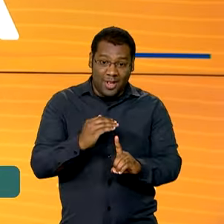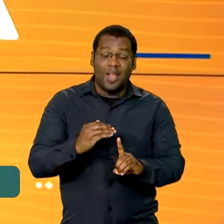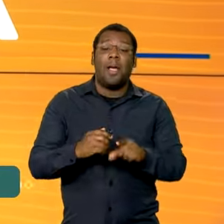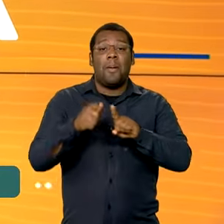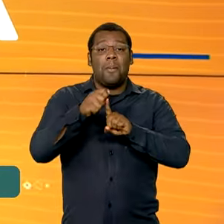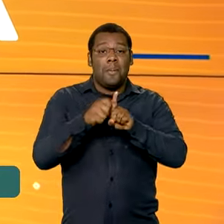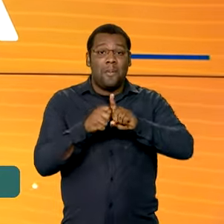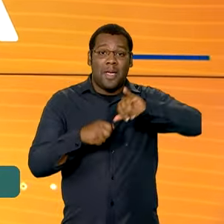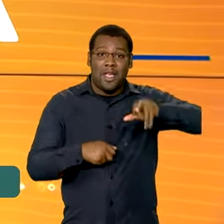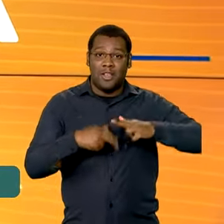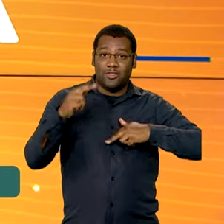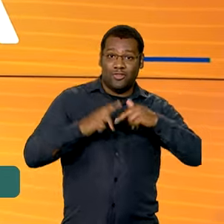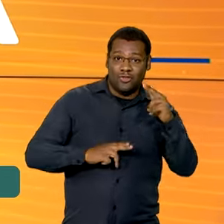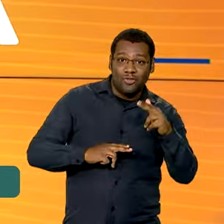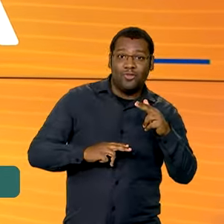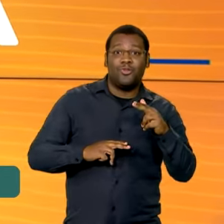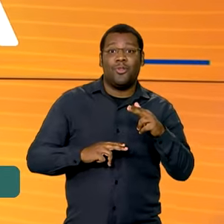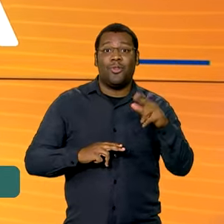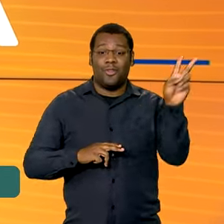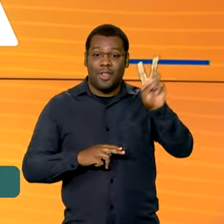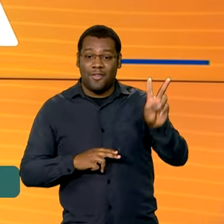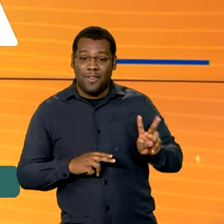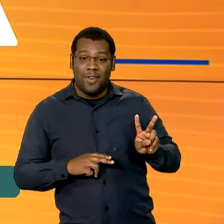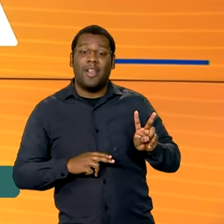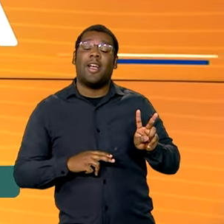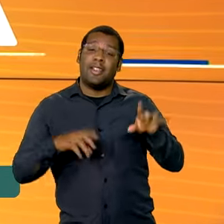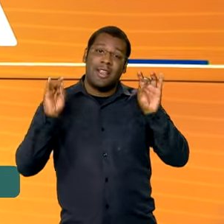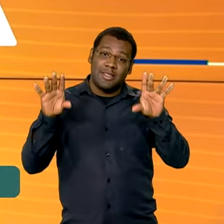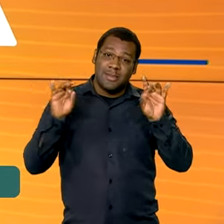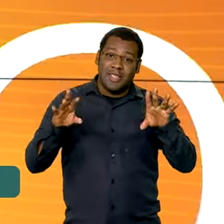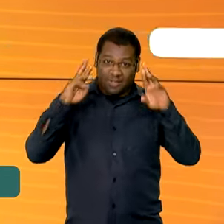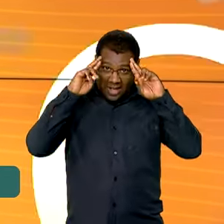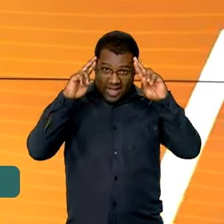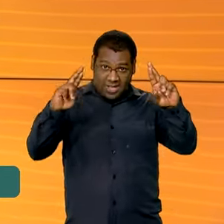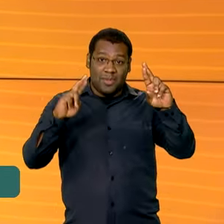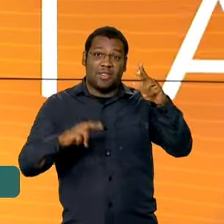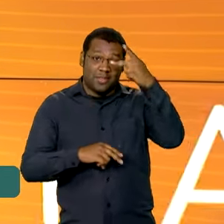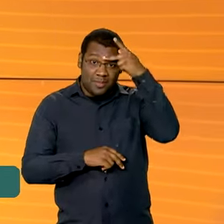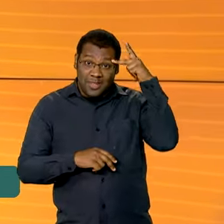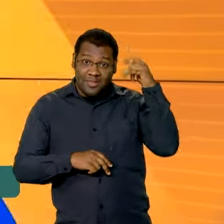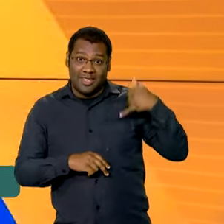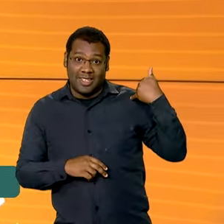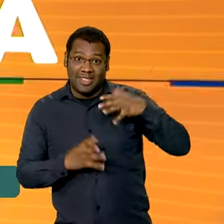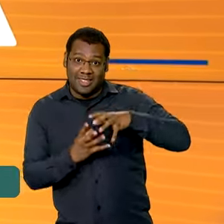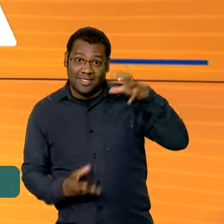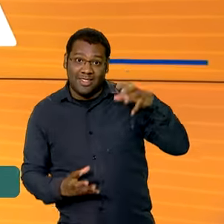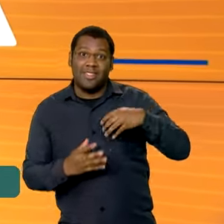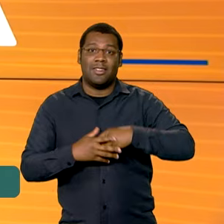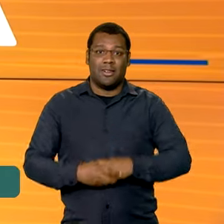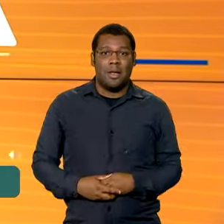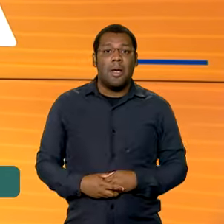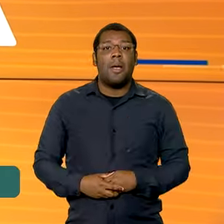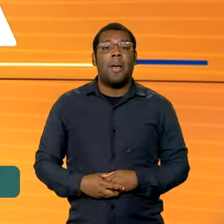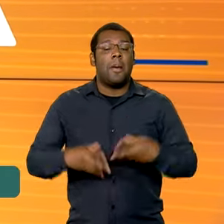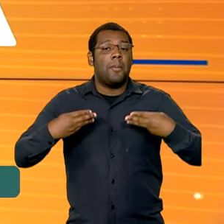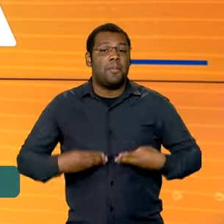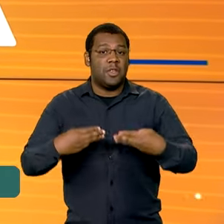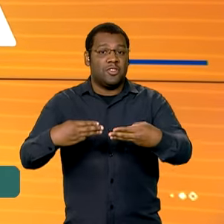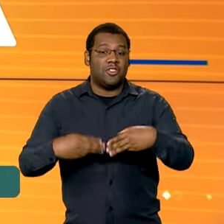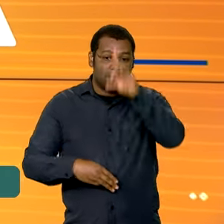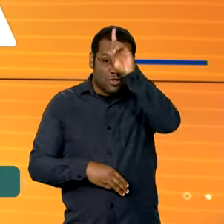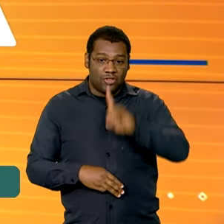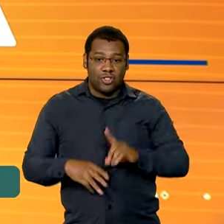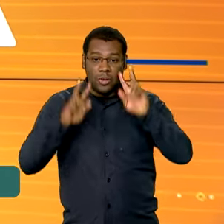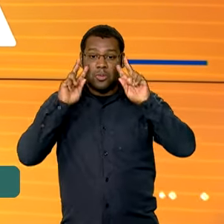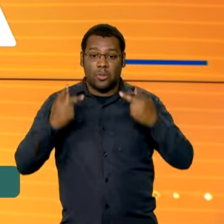importância do respeito às pessoas com mais de 60 anos. A campanha do Ministério dos Direitos Humanos e da Cidadania também